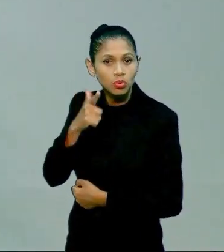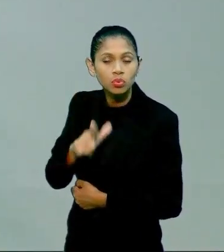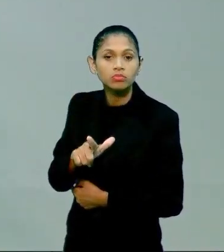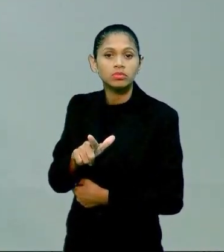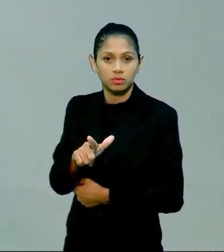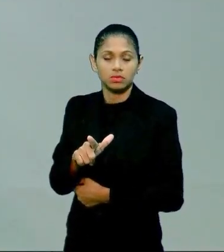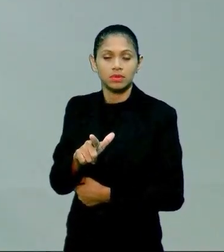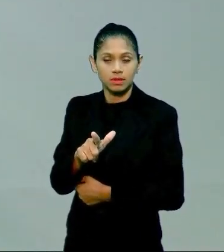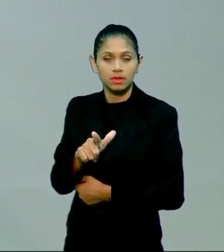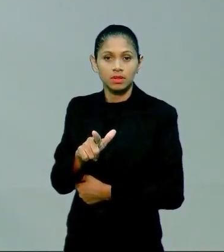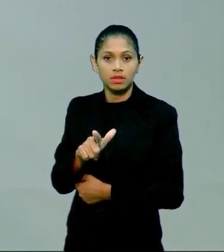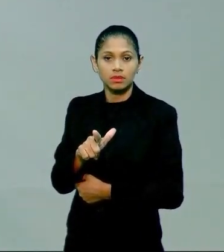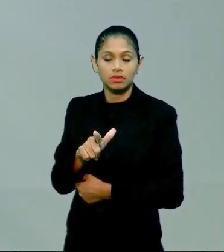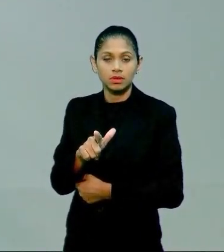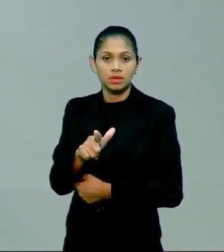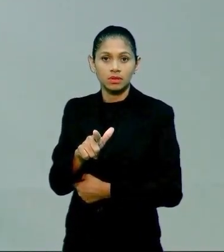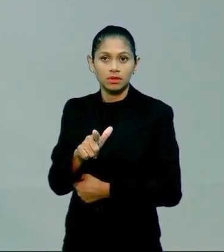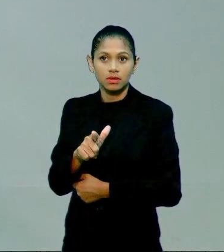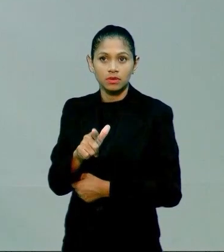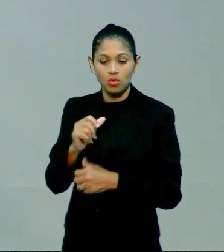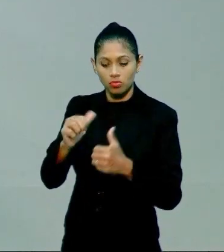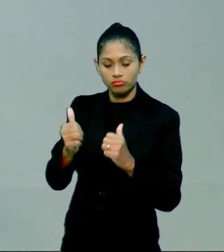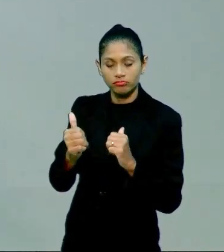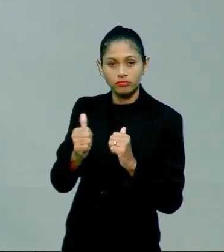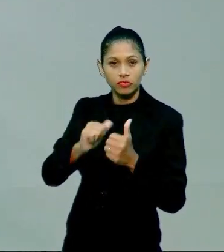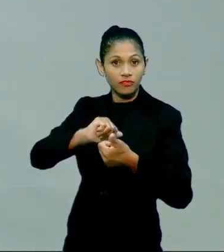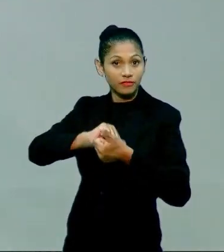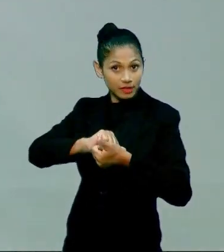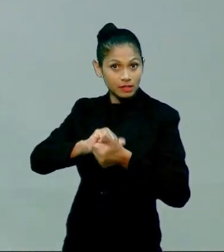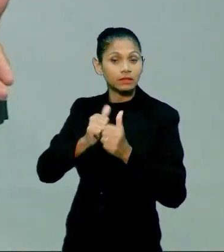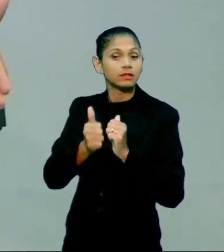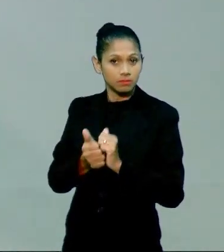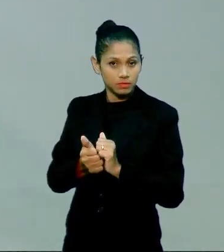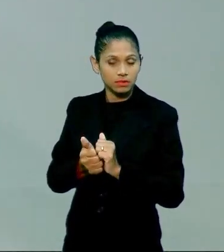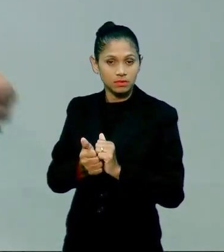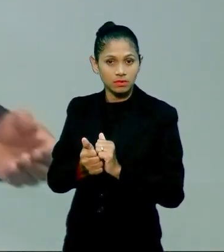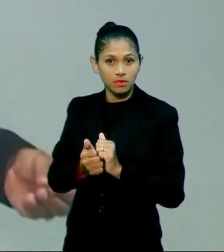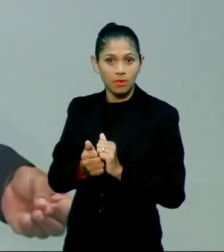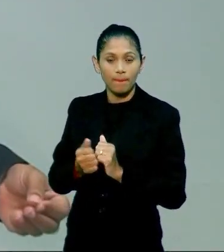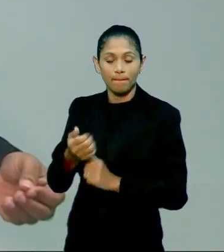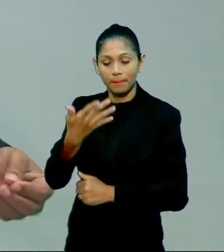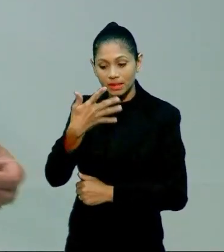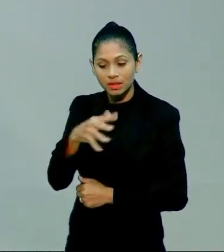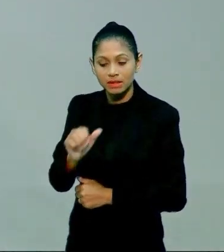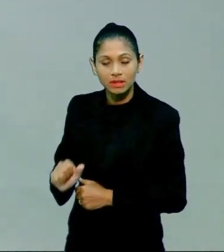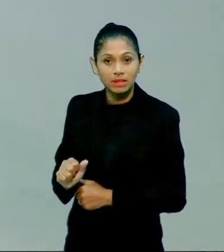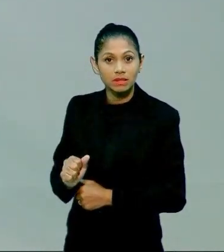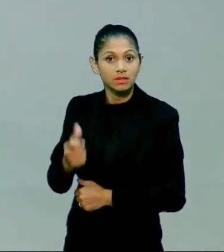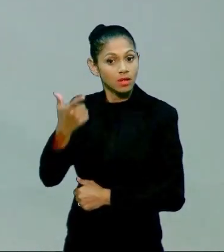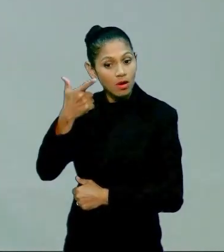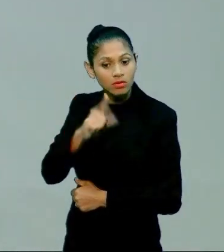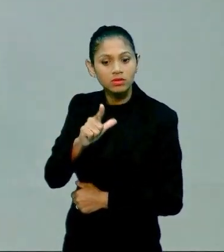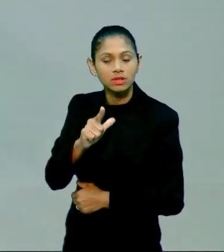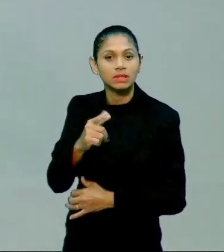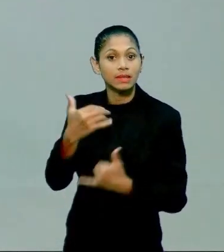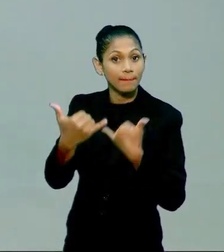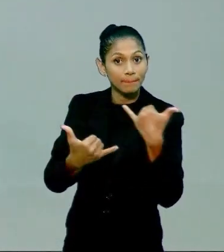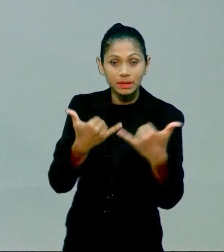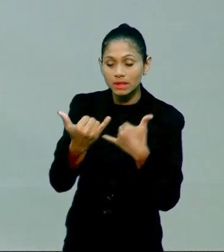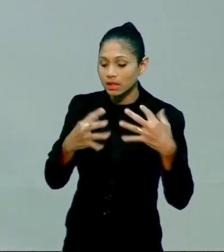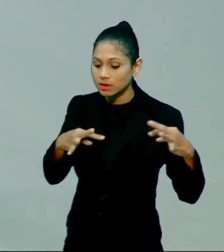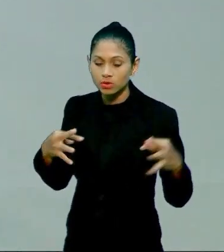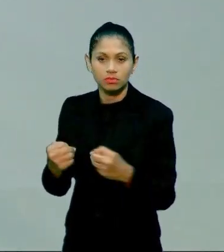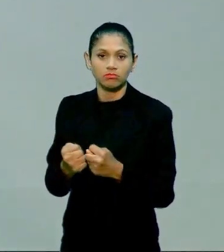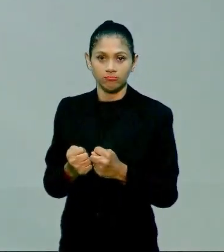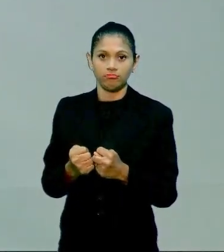de forma adaptada, em que eu posso moldar. Qual é a adaptação mais clássica? O café com leite. Todo mundo pode brincar? Todo